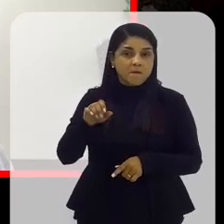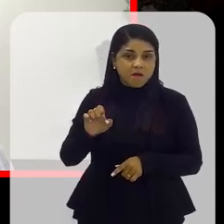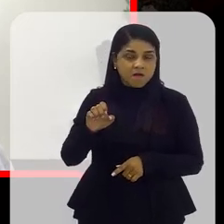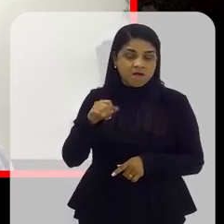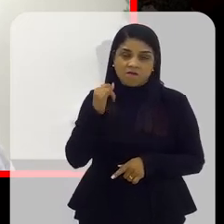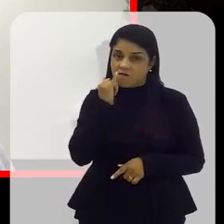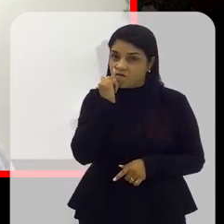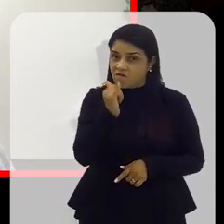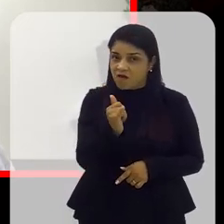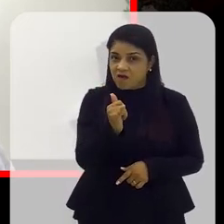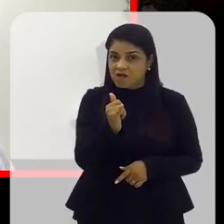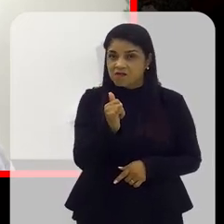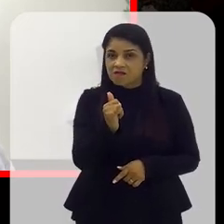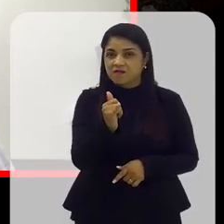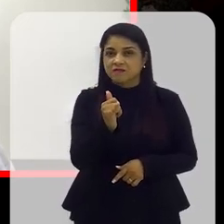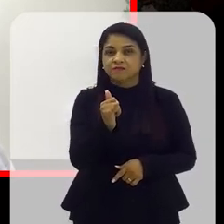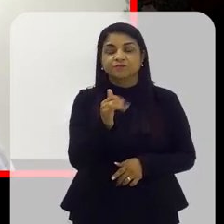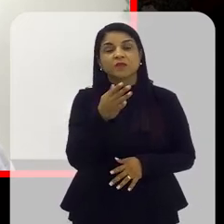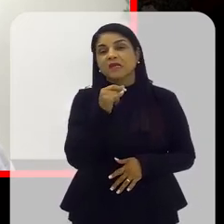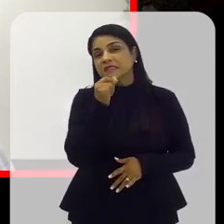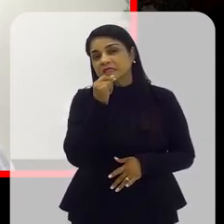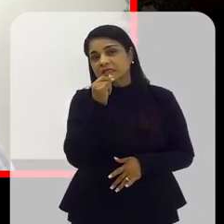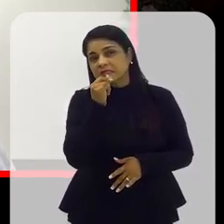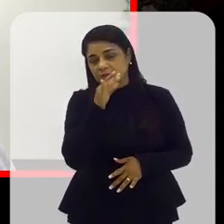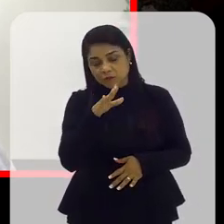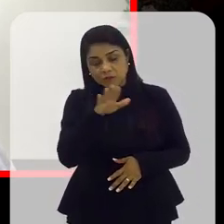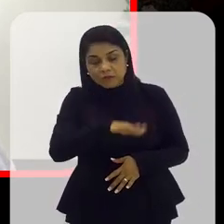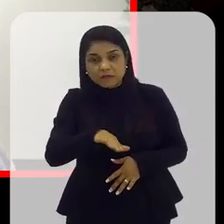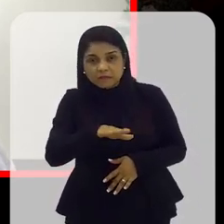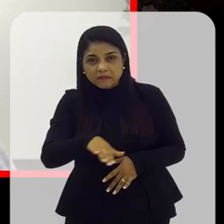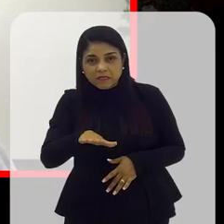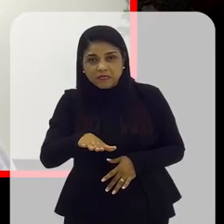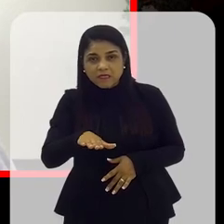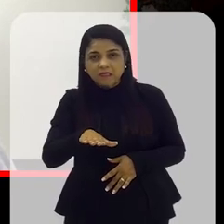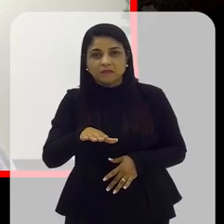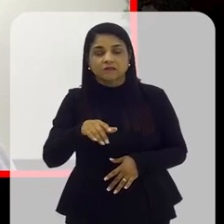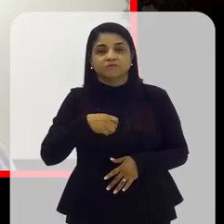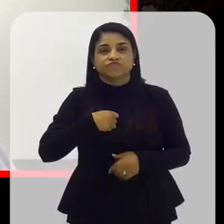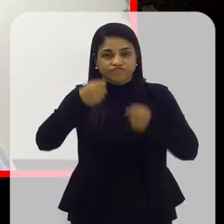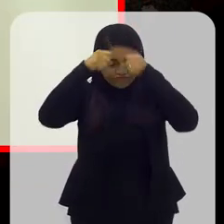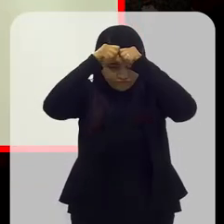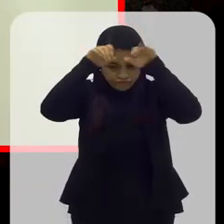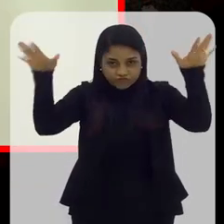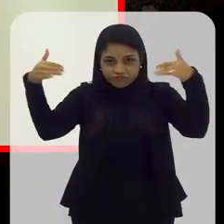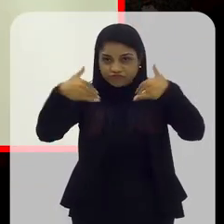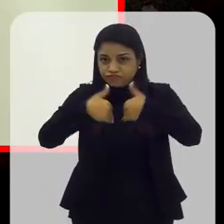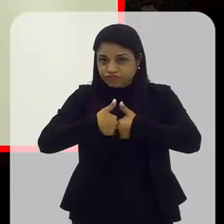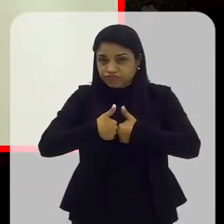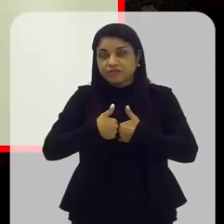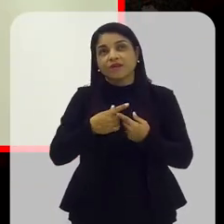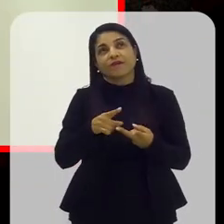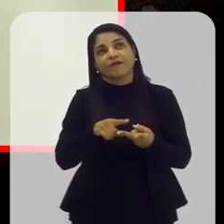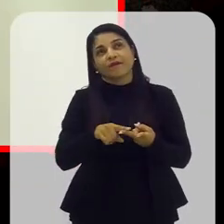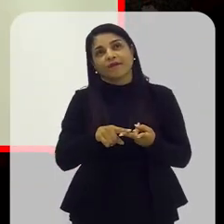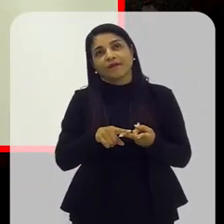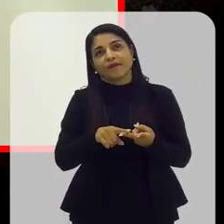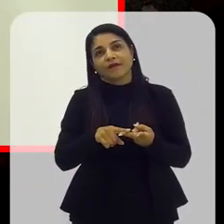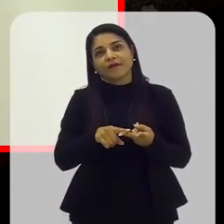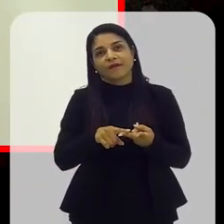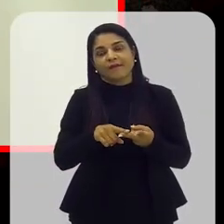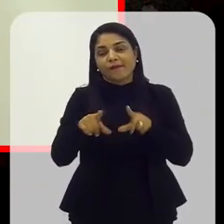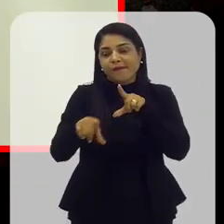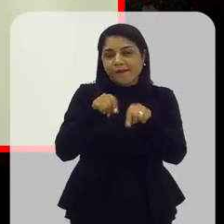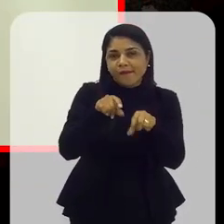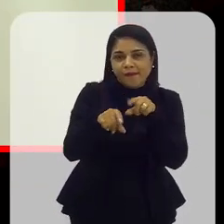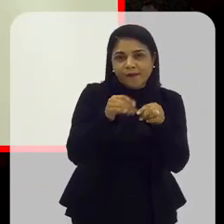mães falam, às vezes eu tenho, as crianças, por exemplo, hoje, os transtornos do espectro autista, as